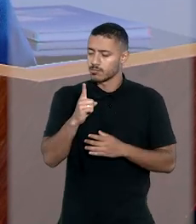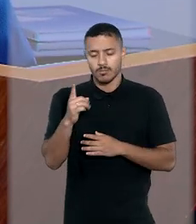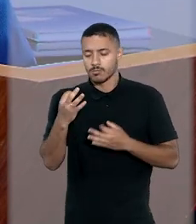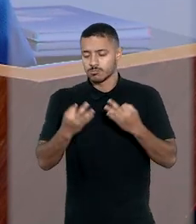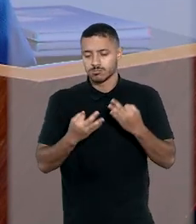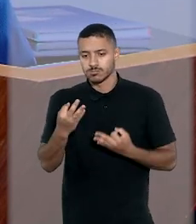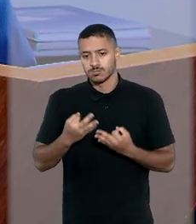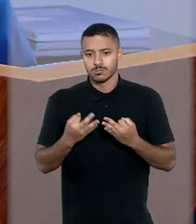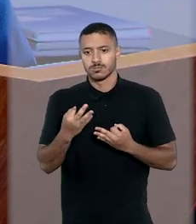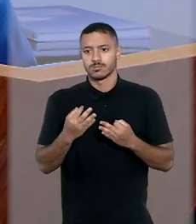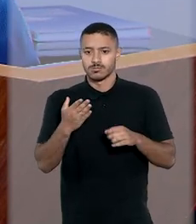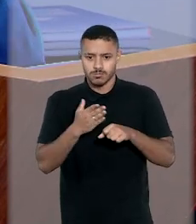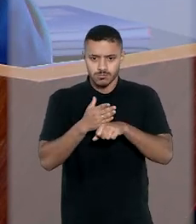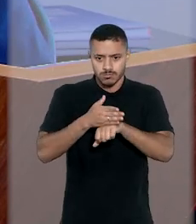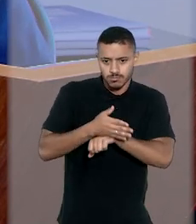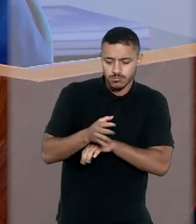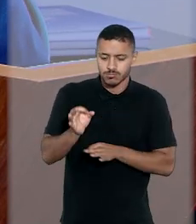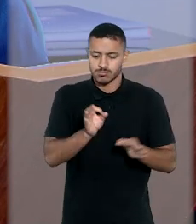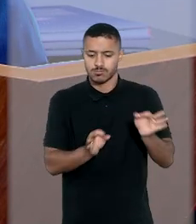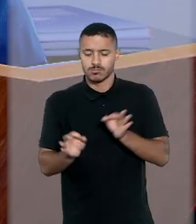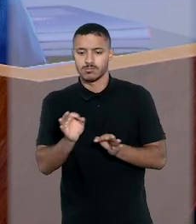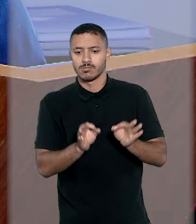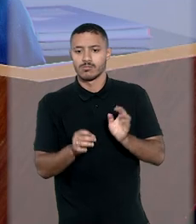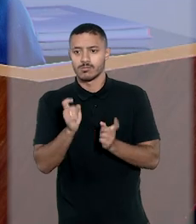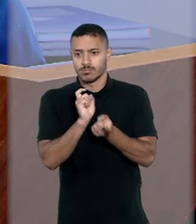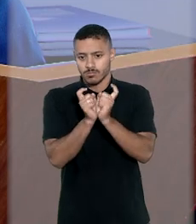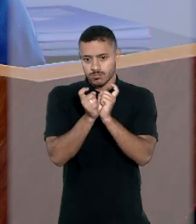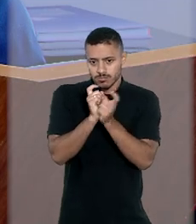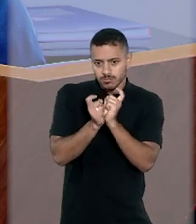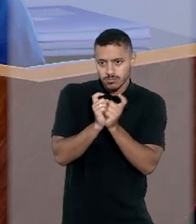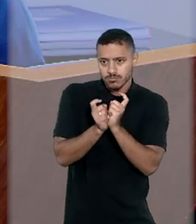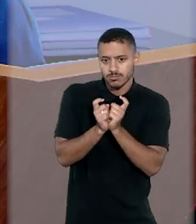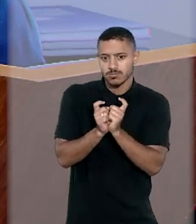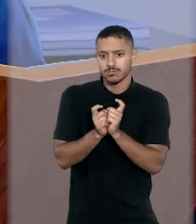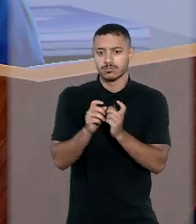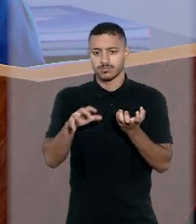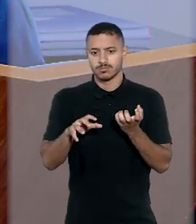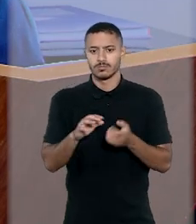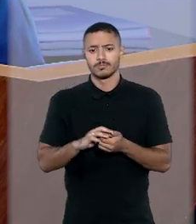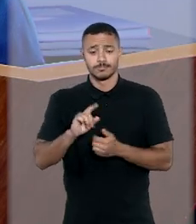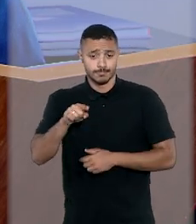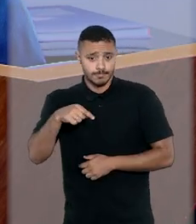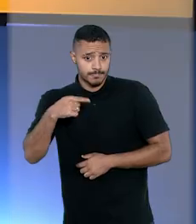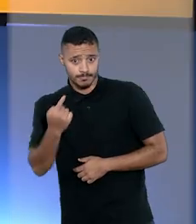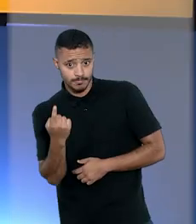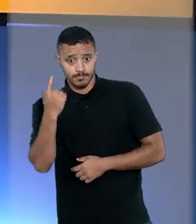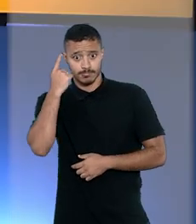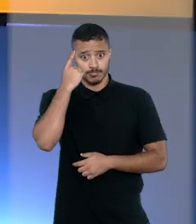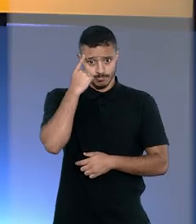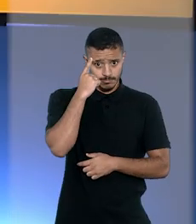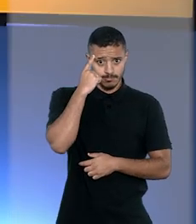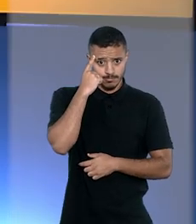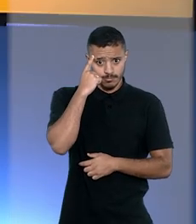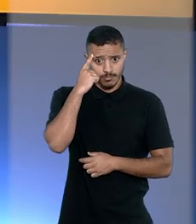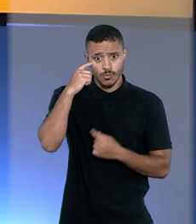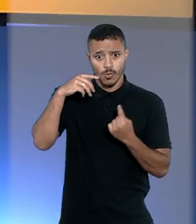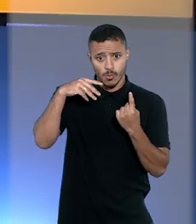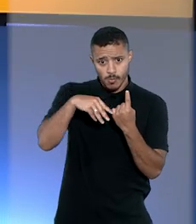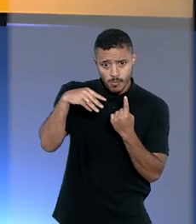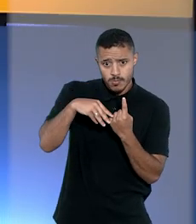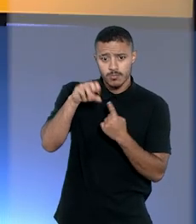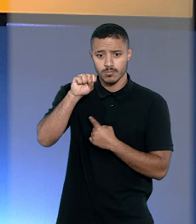julgado, não se justifica a interferência na organização administrativa do Executivo. Em outra decisão